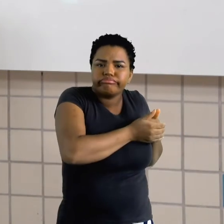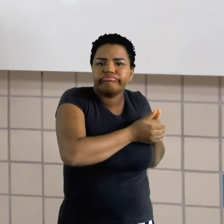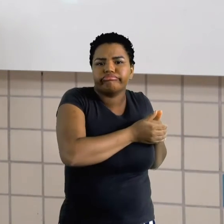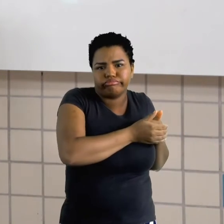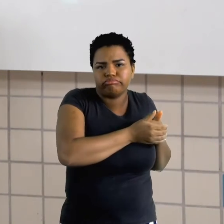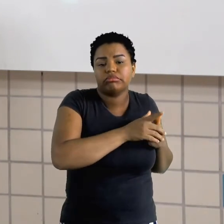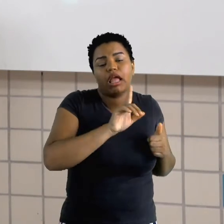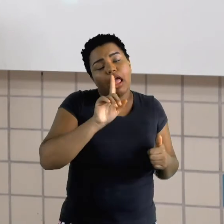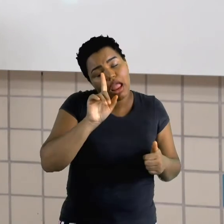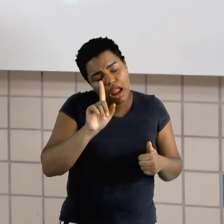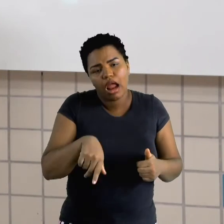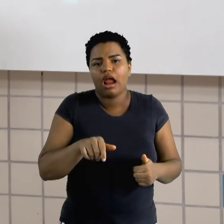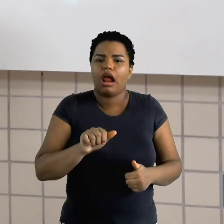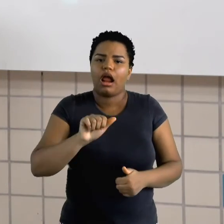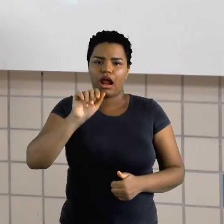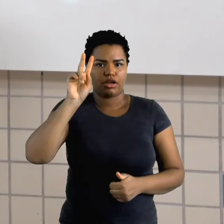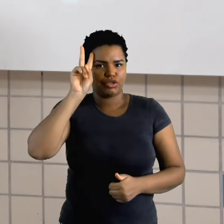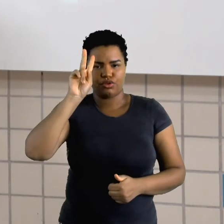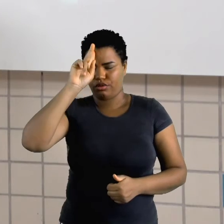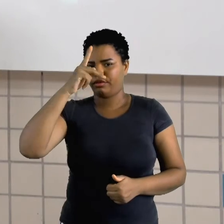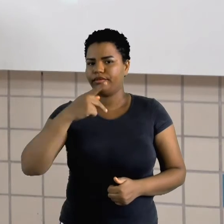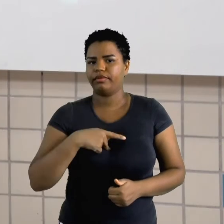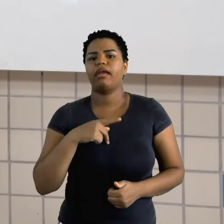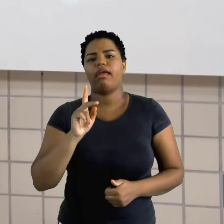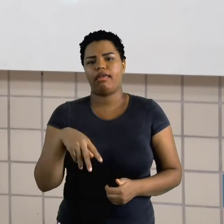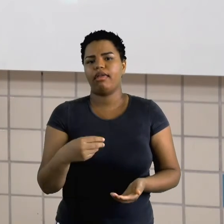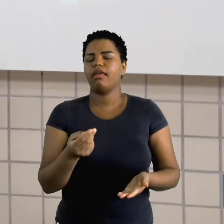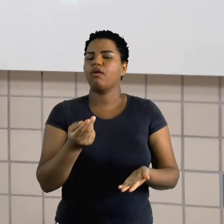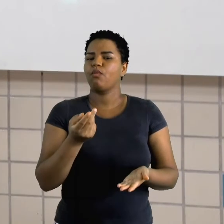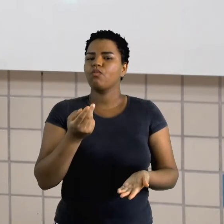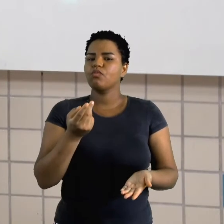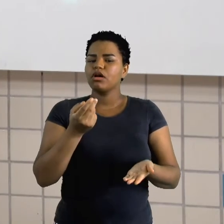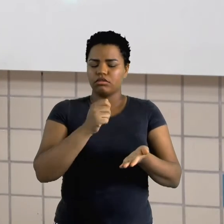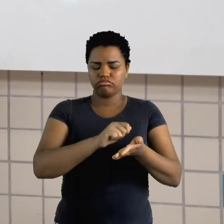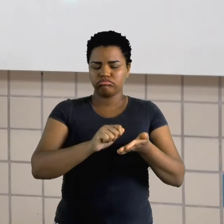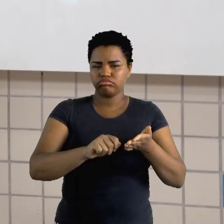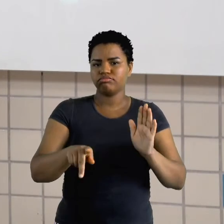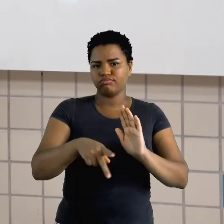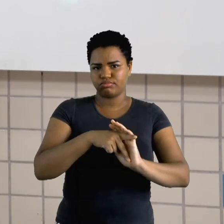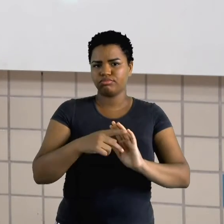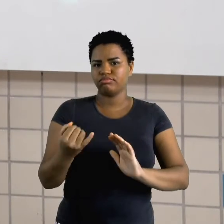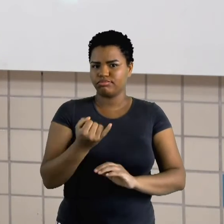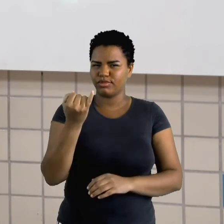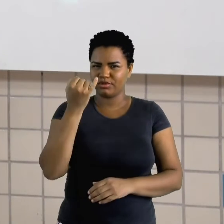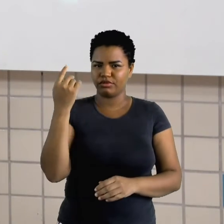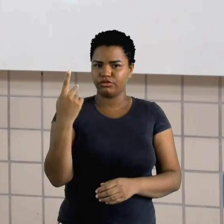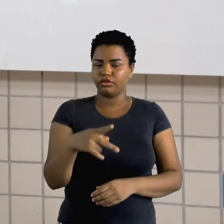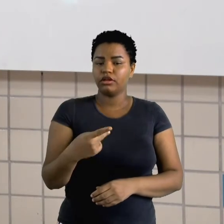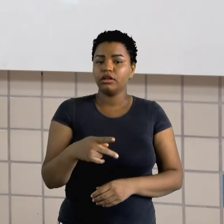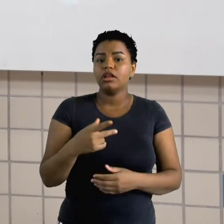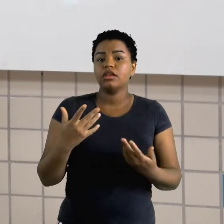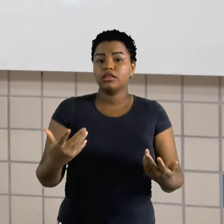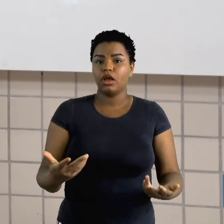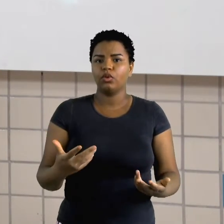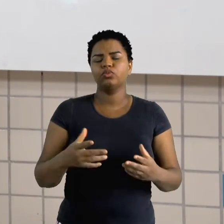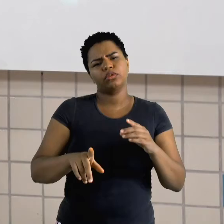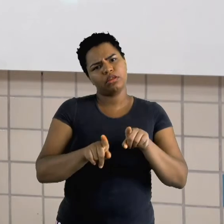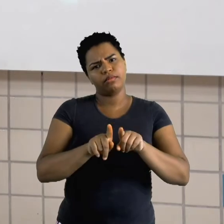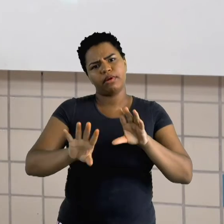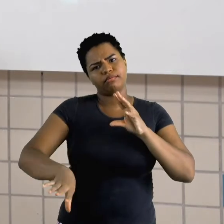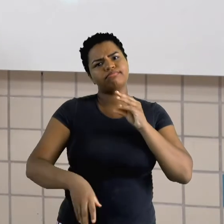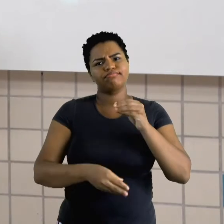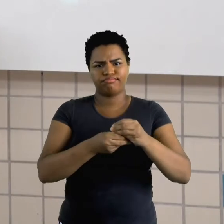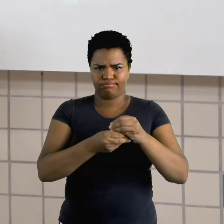autobiografia. Então, o relato importante dele. Talvez um fato que ele acrescente, que ele possa acrescentar na